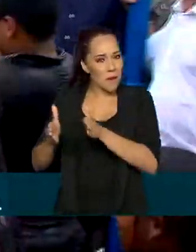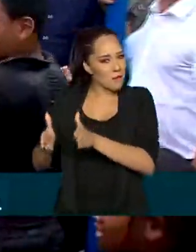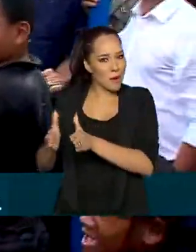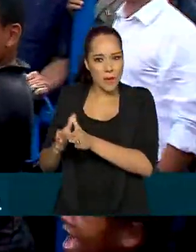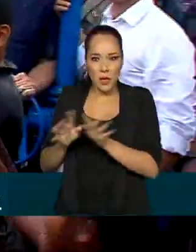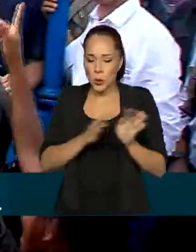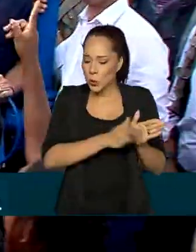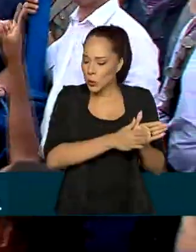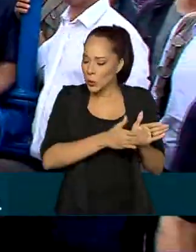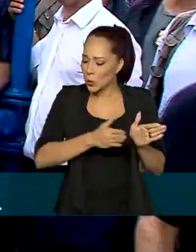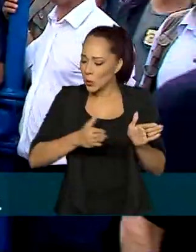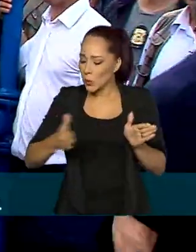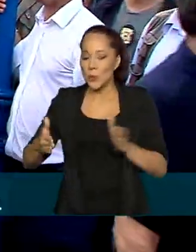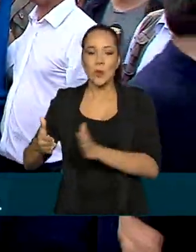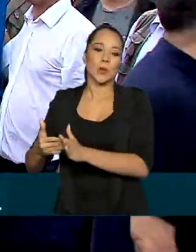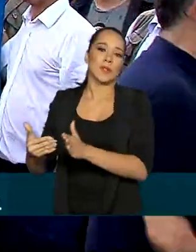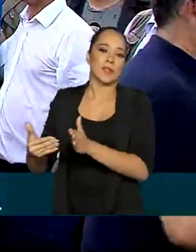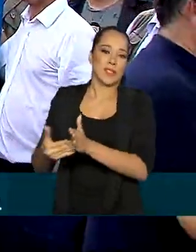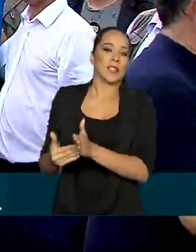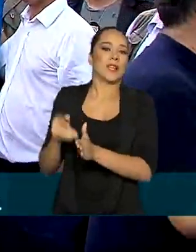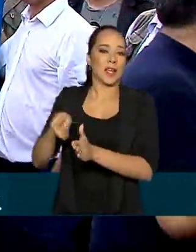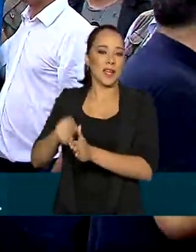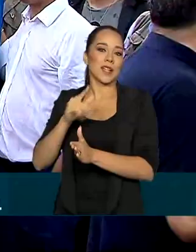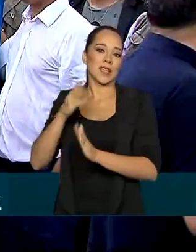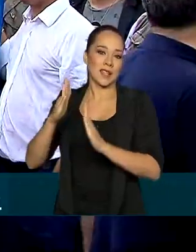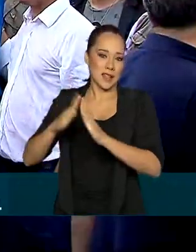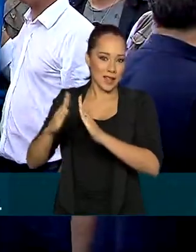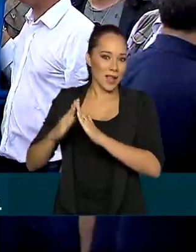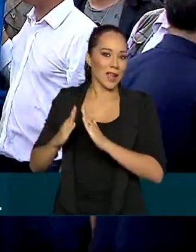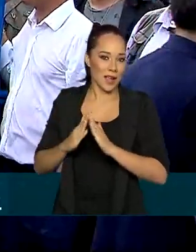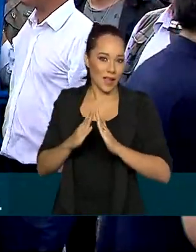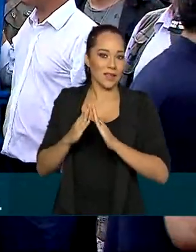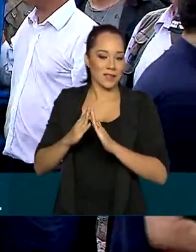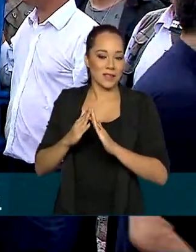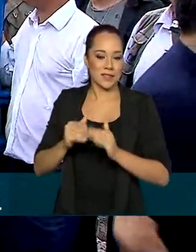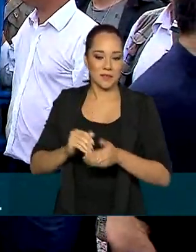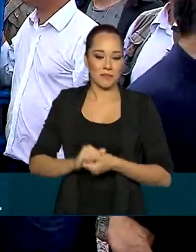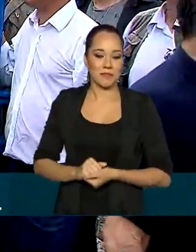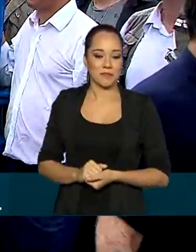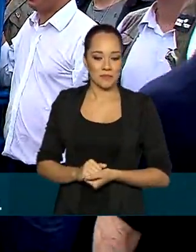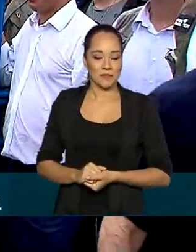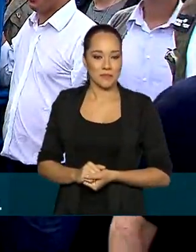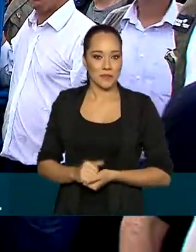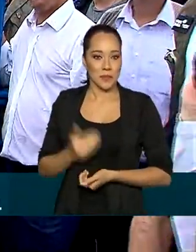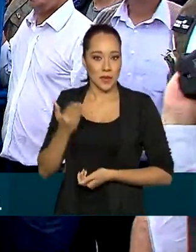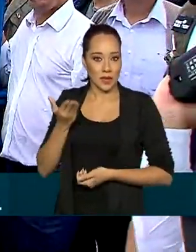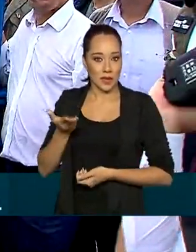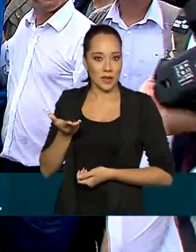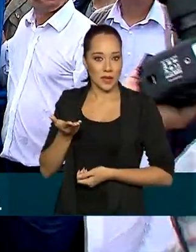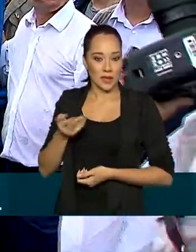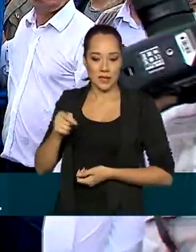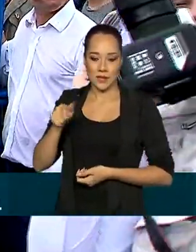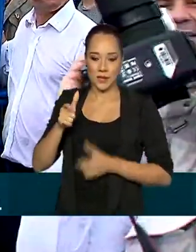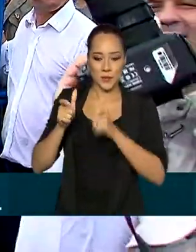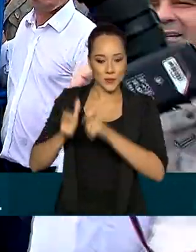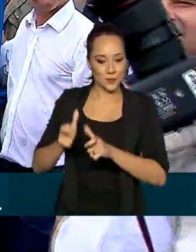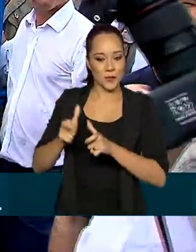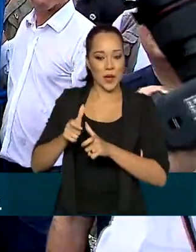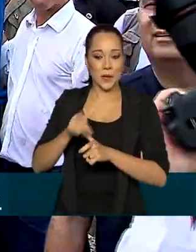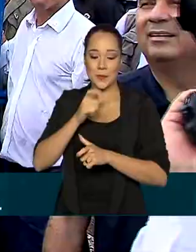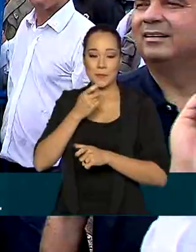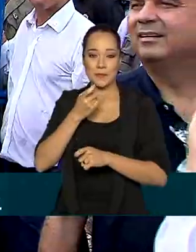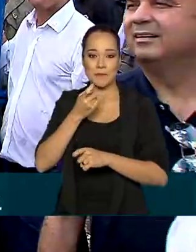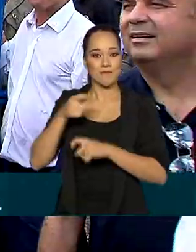tratamento, até a distribuição mesmo para os moradores desta localidade rural,